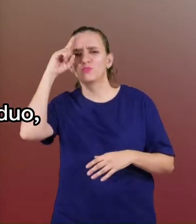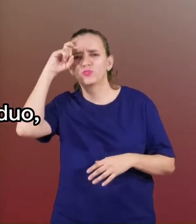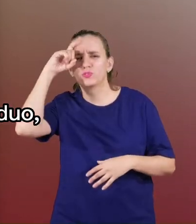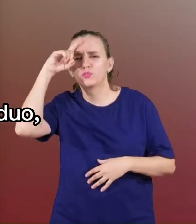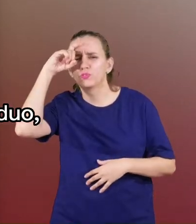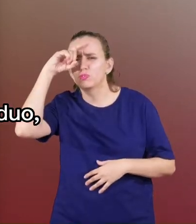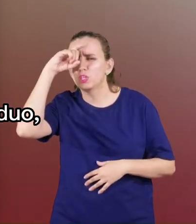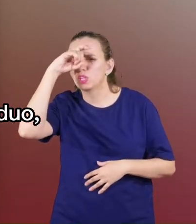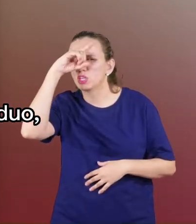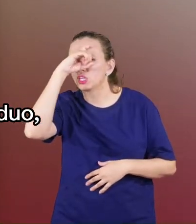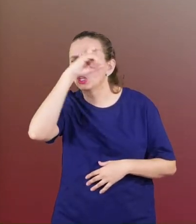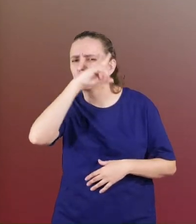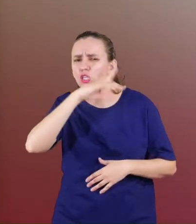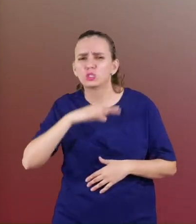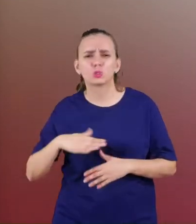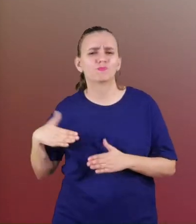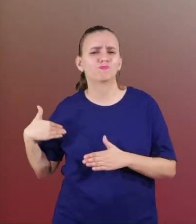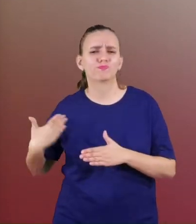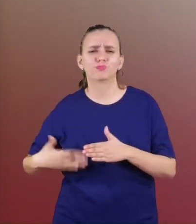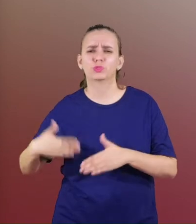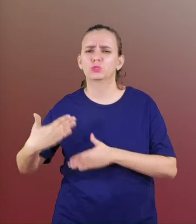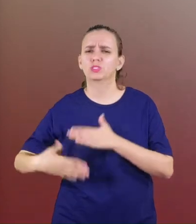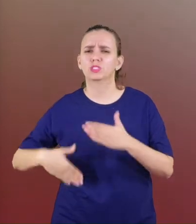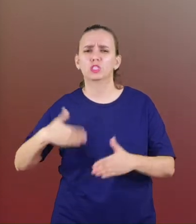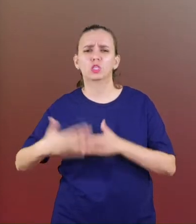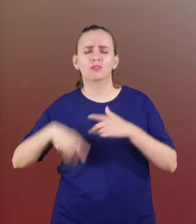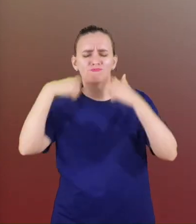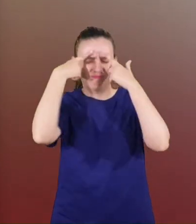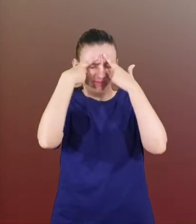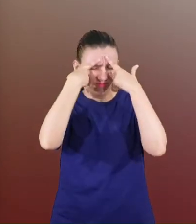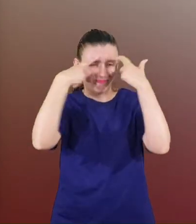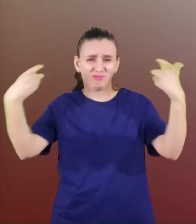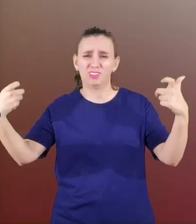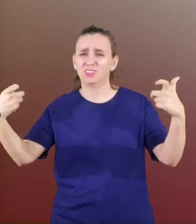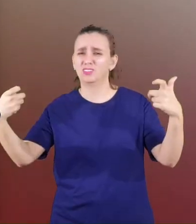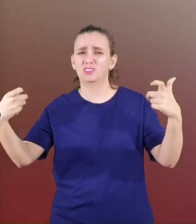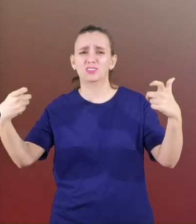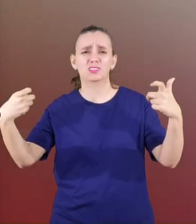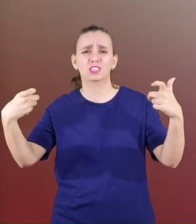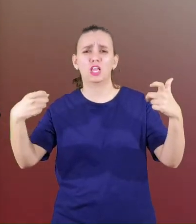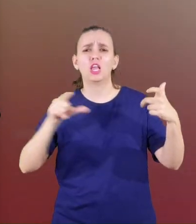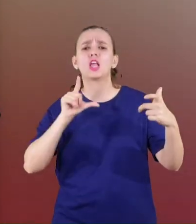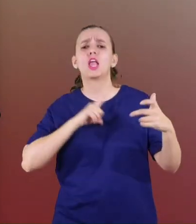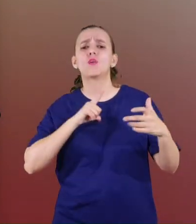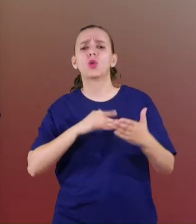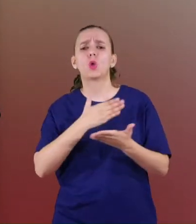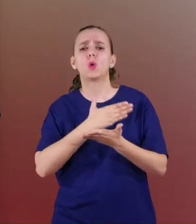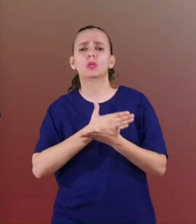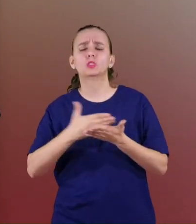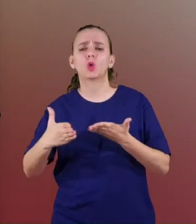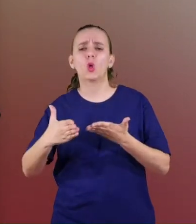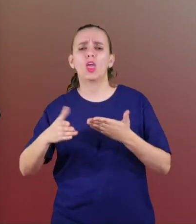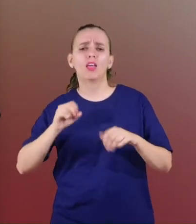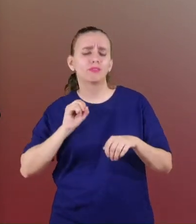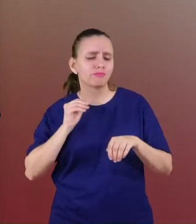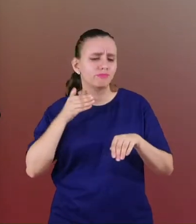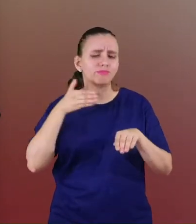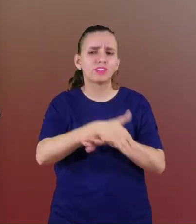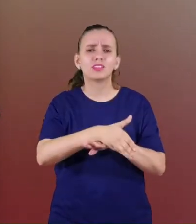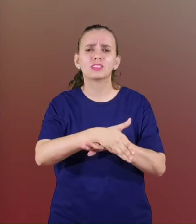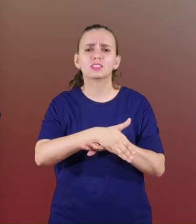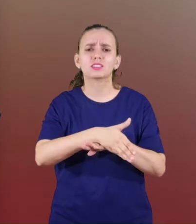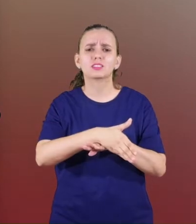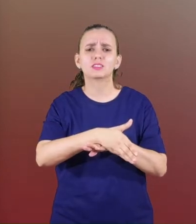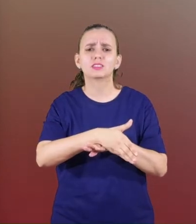árduo e truculento, que foi para que a gente